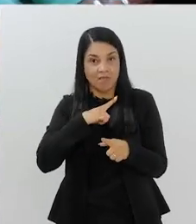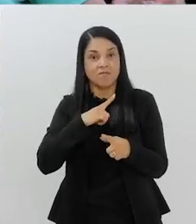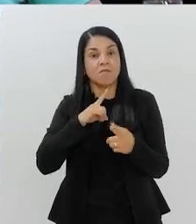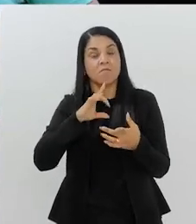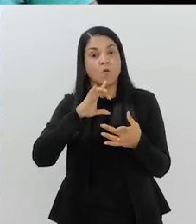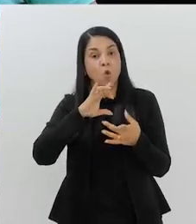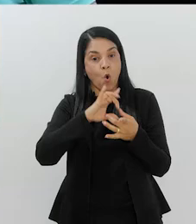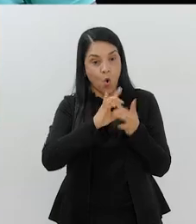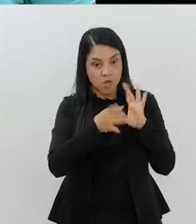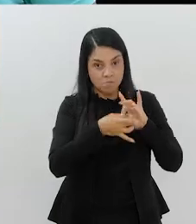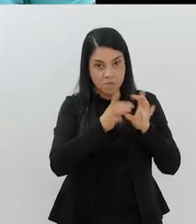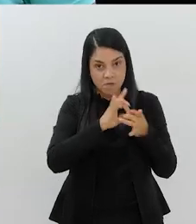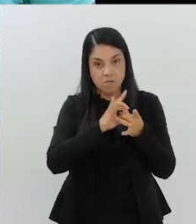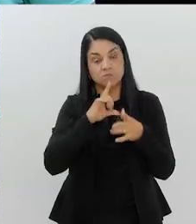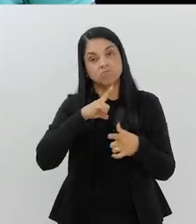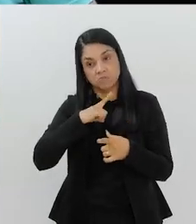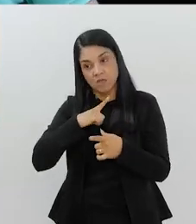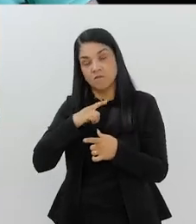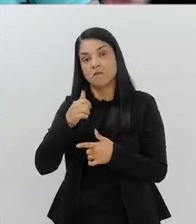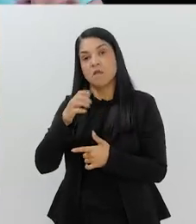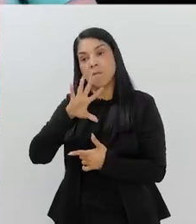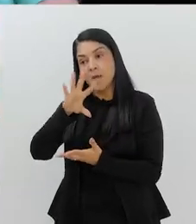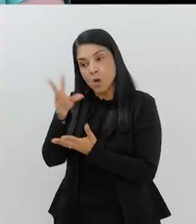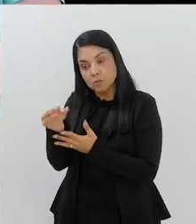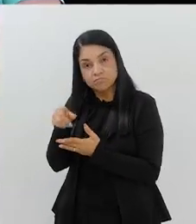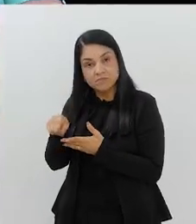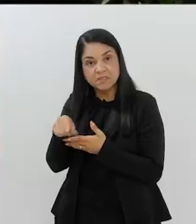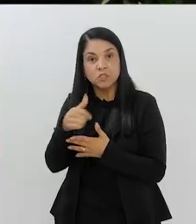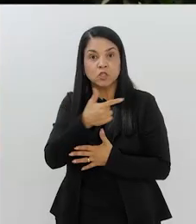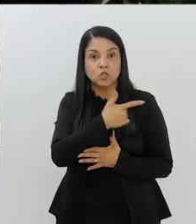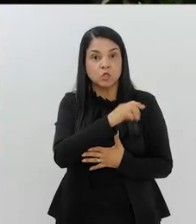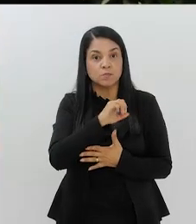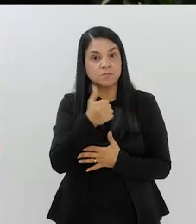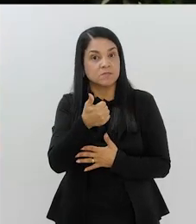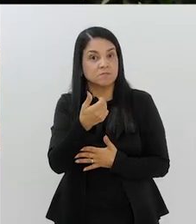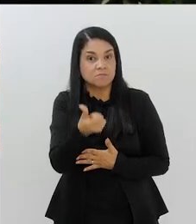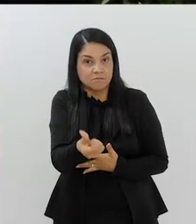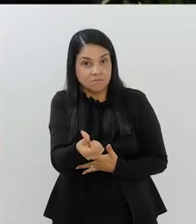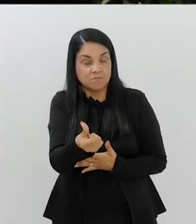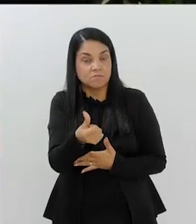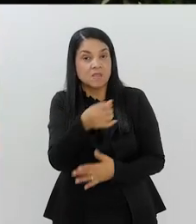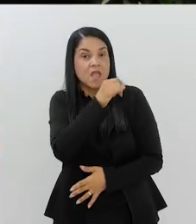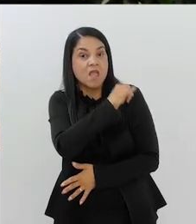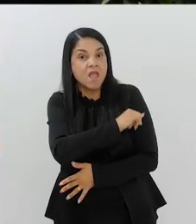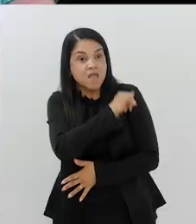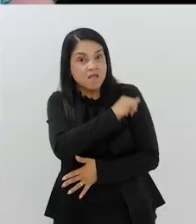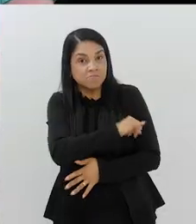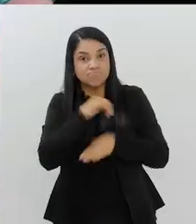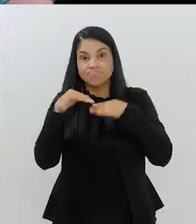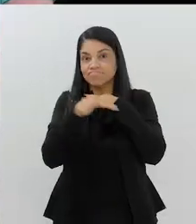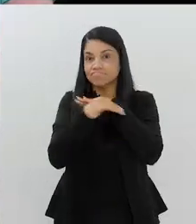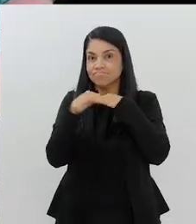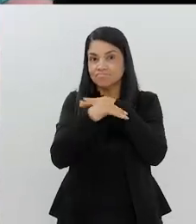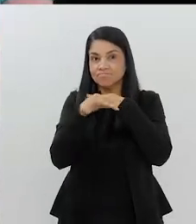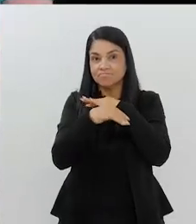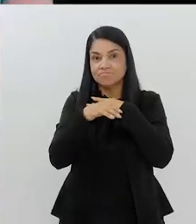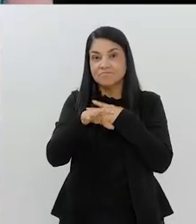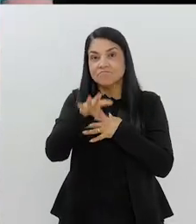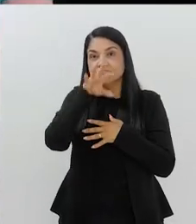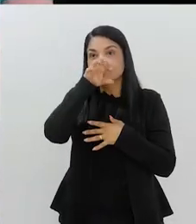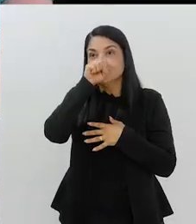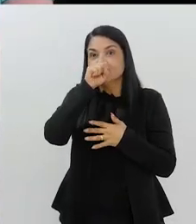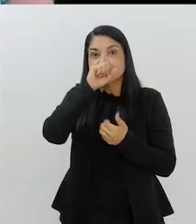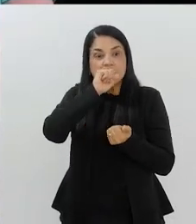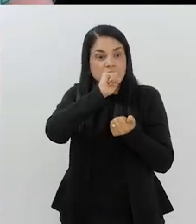aqui teve Olimpíada e para a Olimpíada. Então, por que não ter aqui? 2016. 2016. Rio de Janeiro é uma cidade